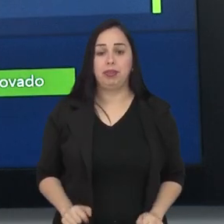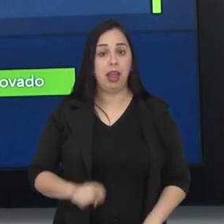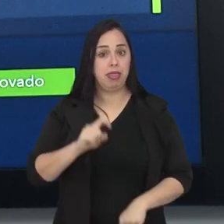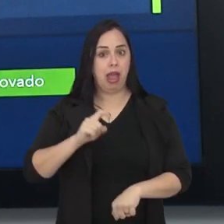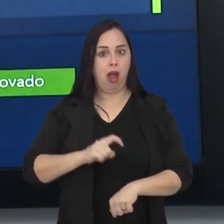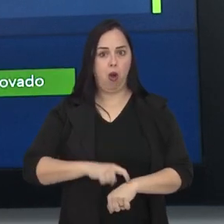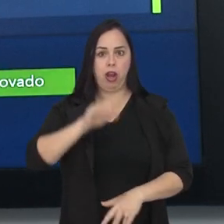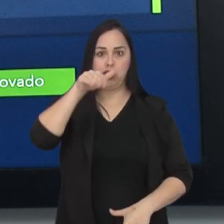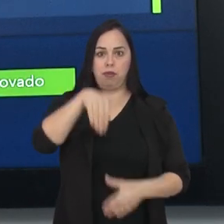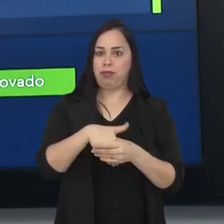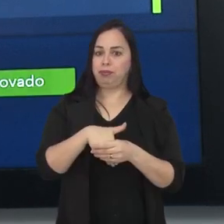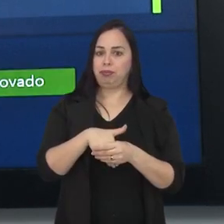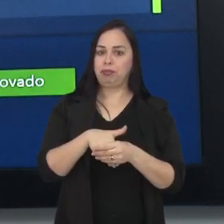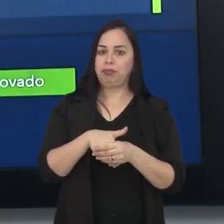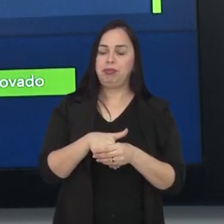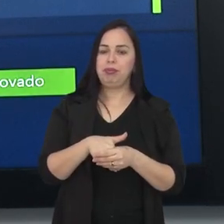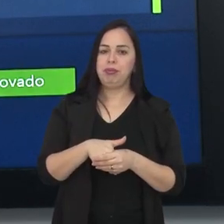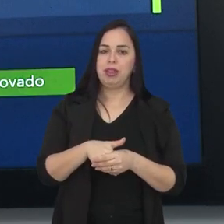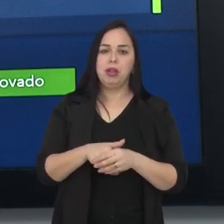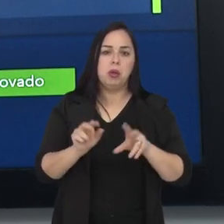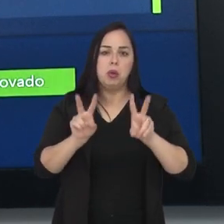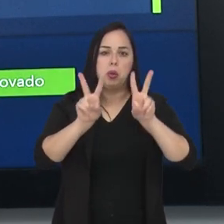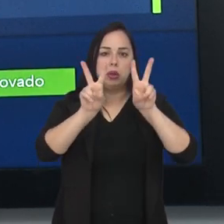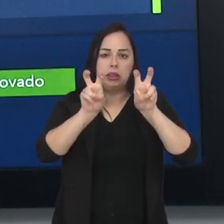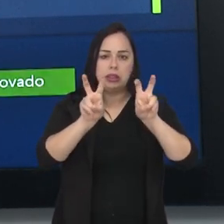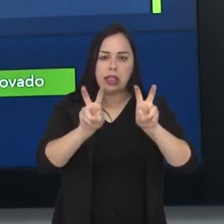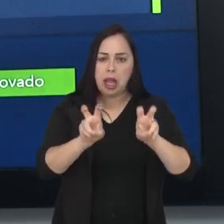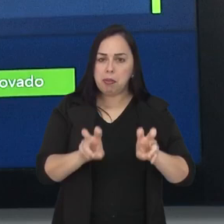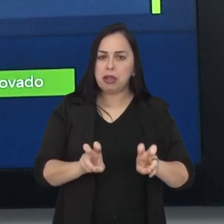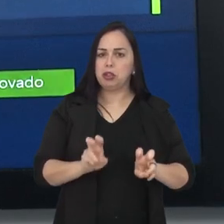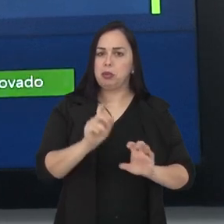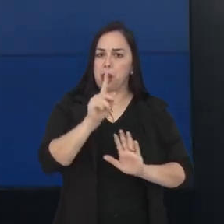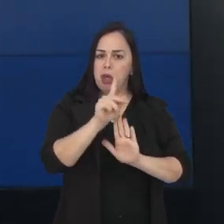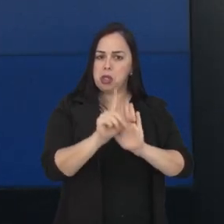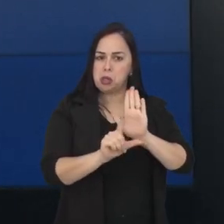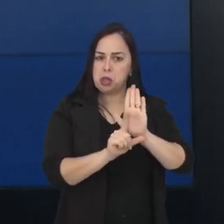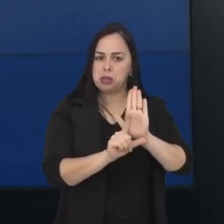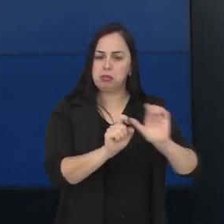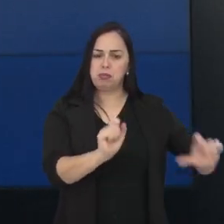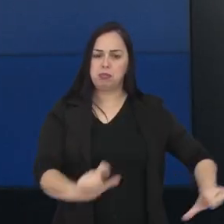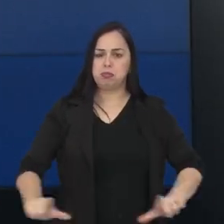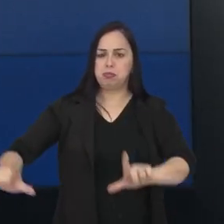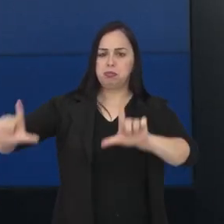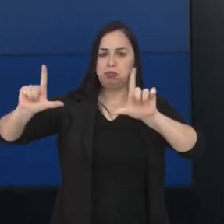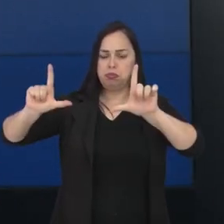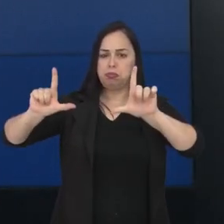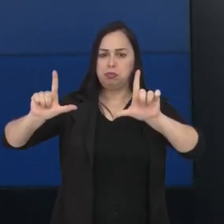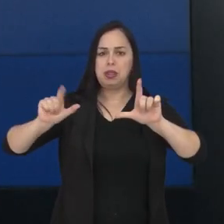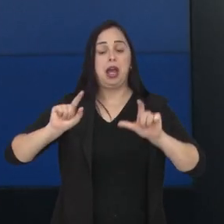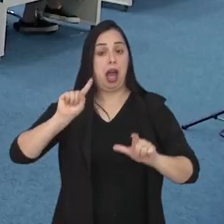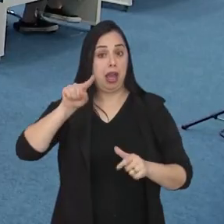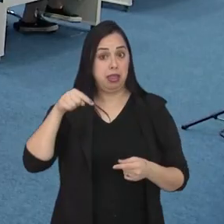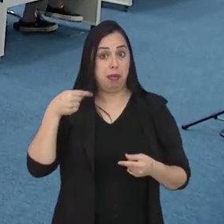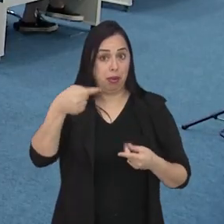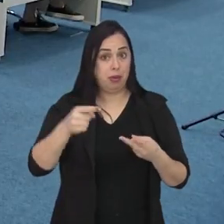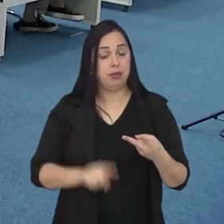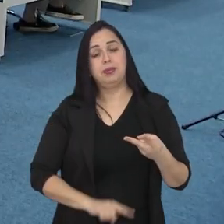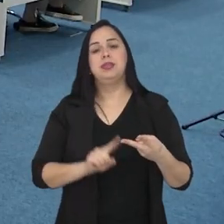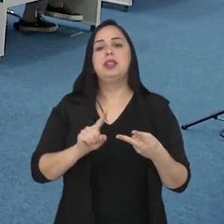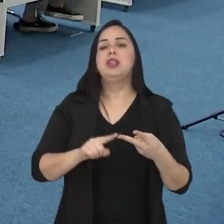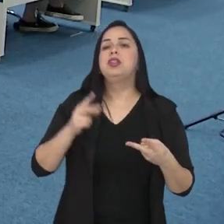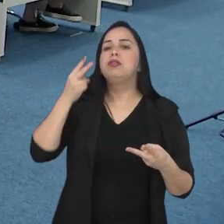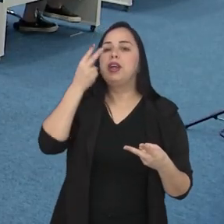simples. Na hora da votação, o tema dos requerimentos e projetos de leis aparecem no telão. Na